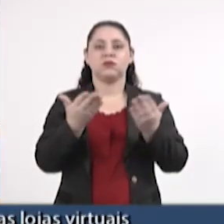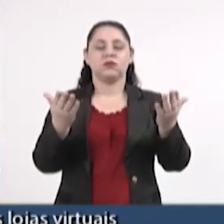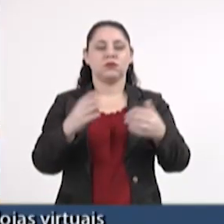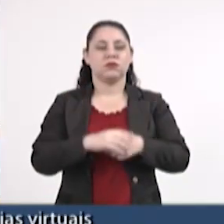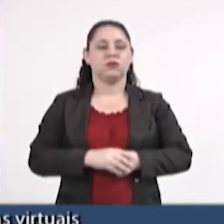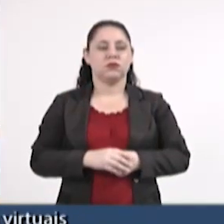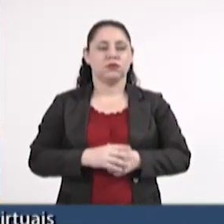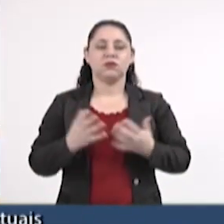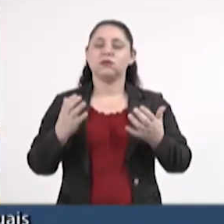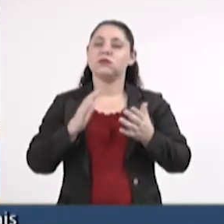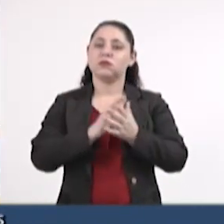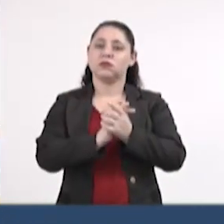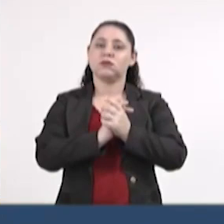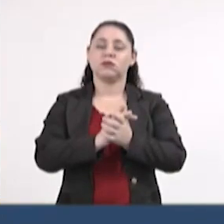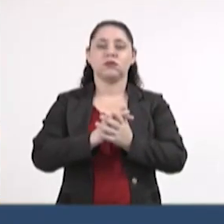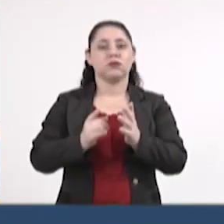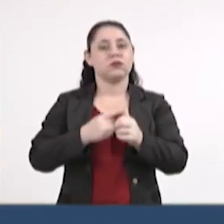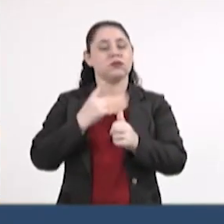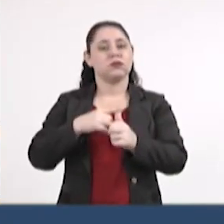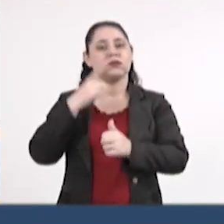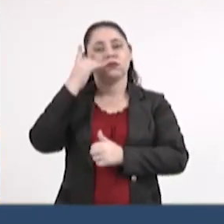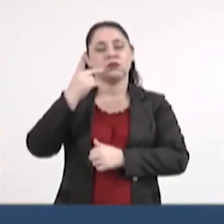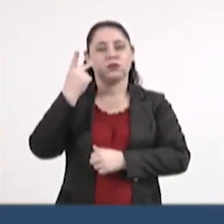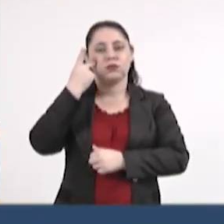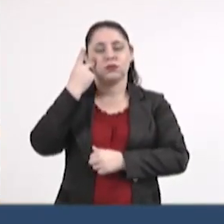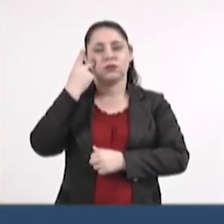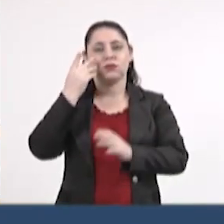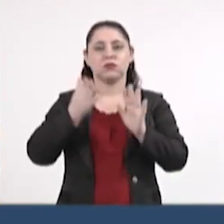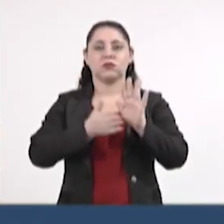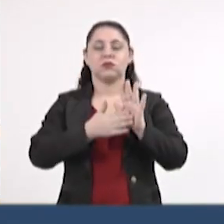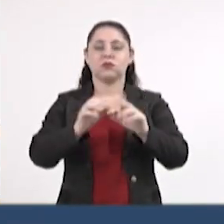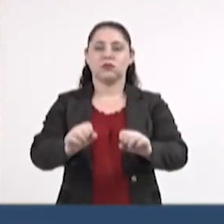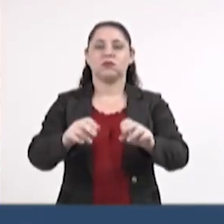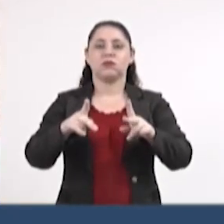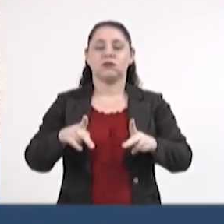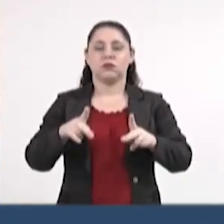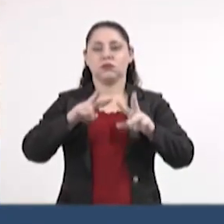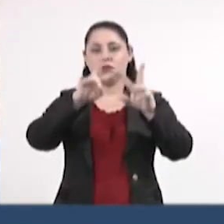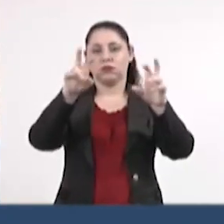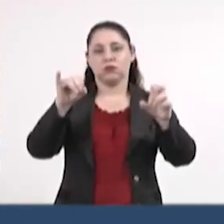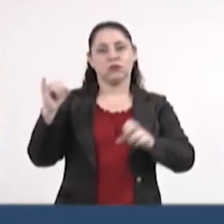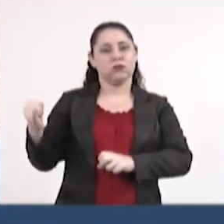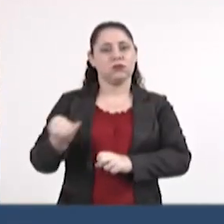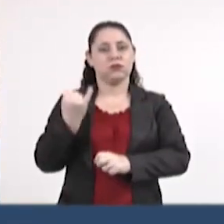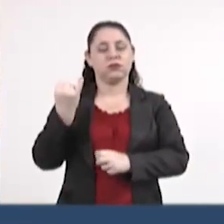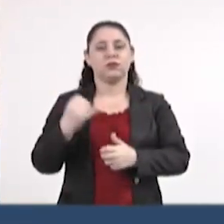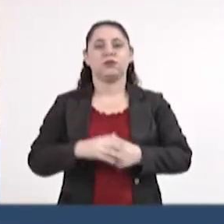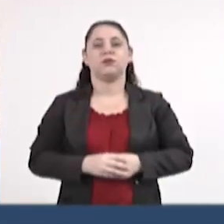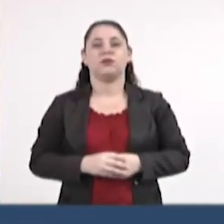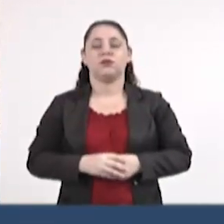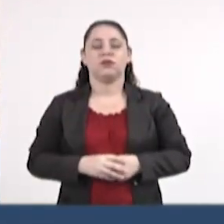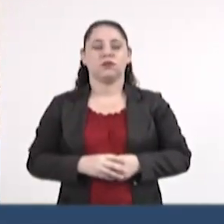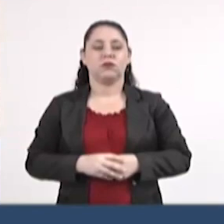Quero parabenizar o primeiro deputado Pedro Kemp pela propositura da audiência pública numa temática tão importante,